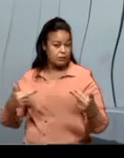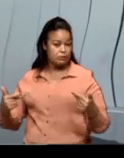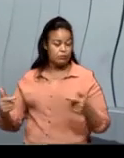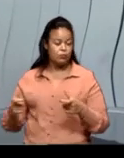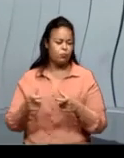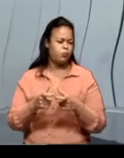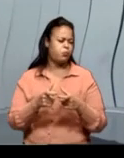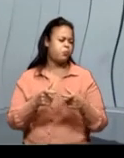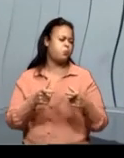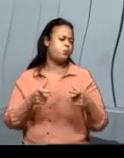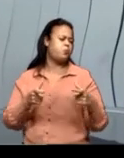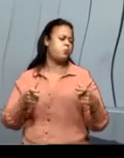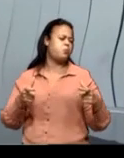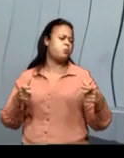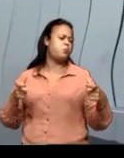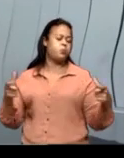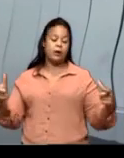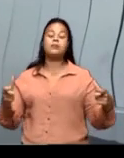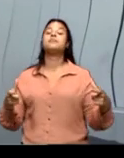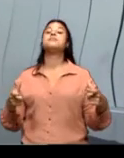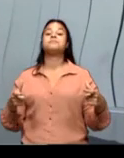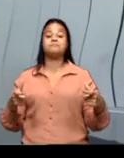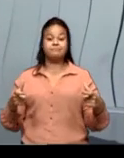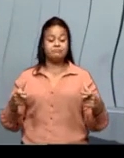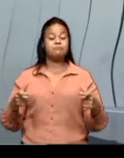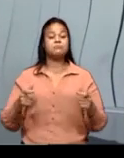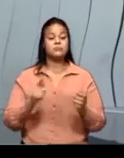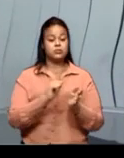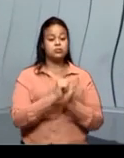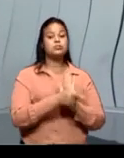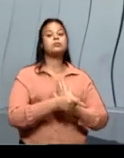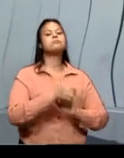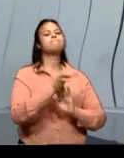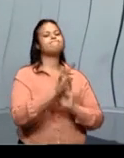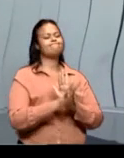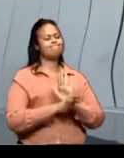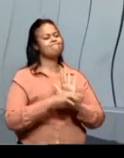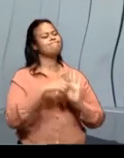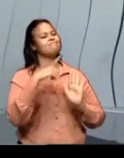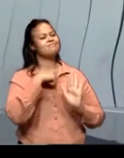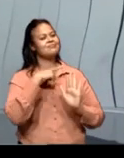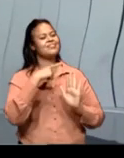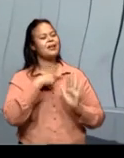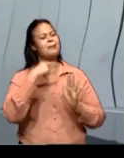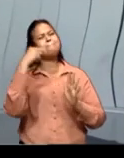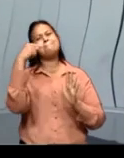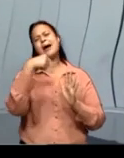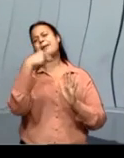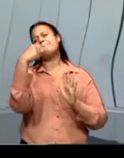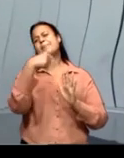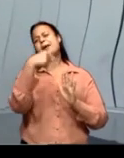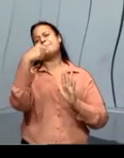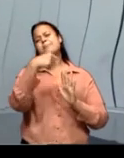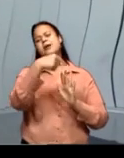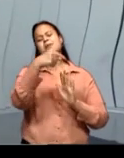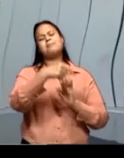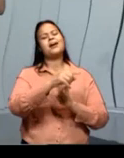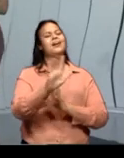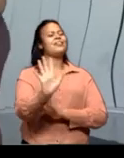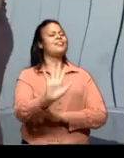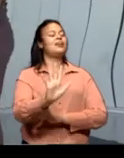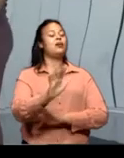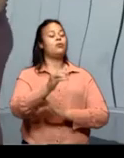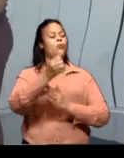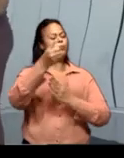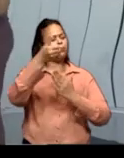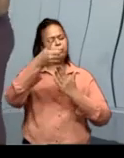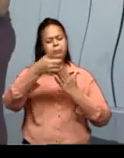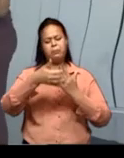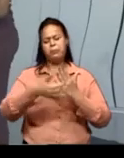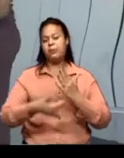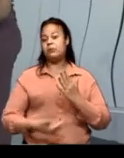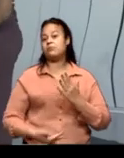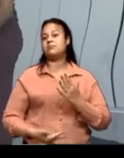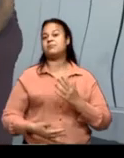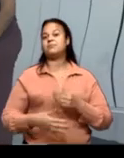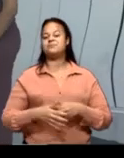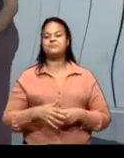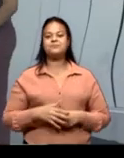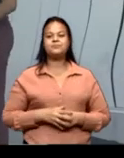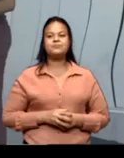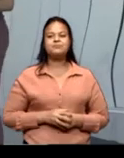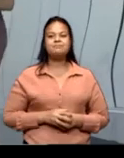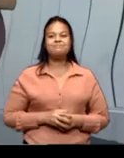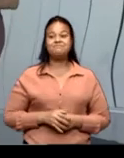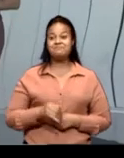infinidade de gêneros textuais. Não dá para a gente enumerar tudo aqui, não. Agora sim, um exemplo.